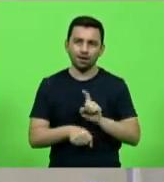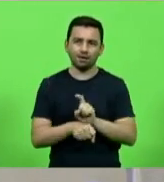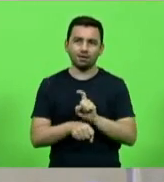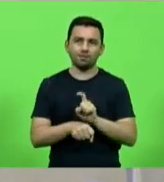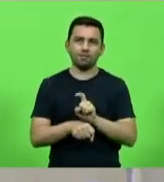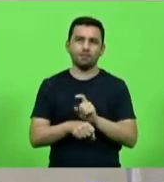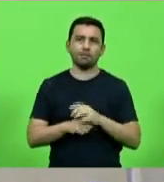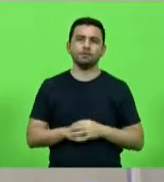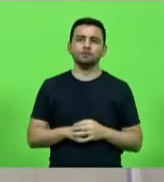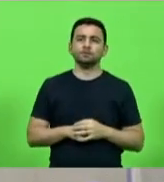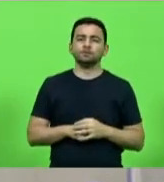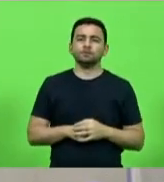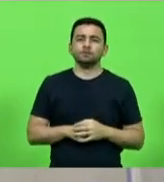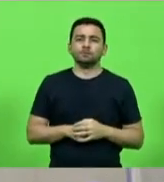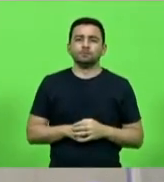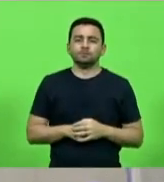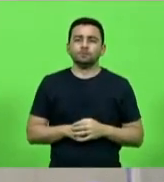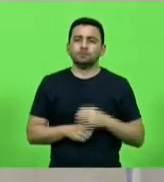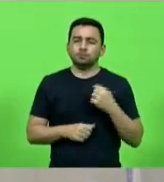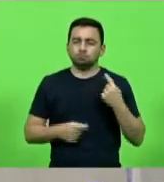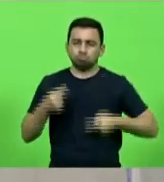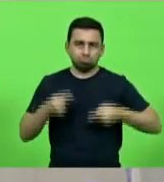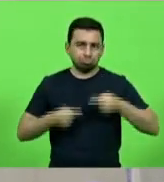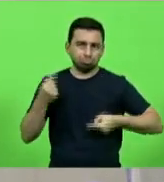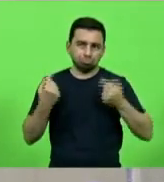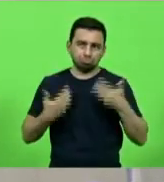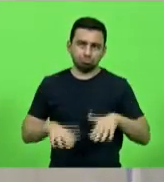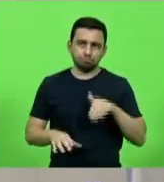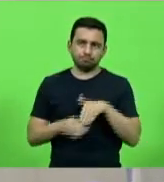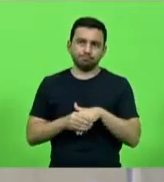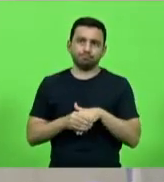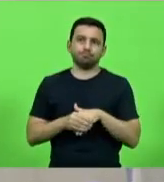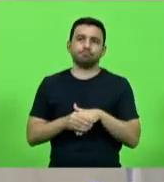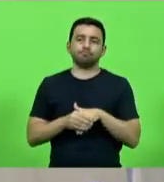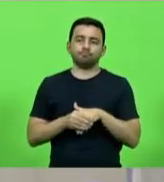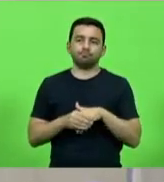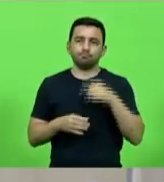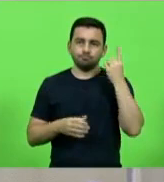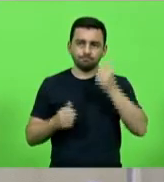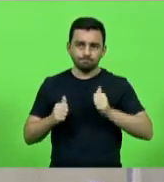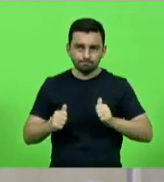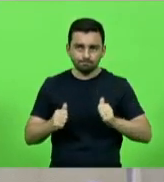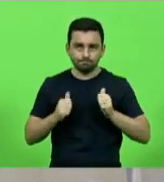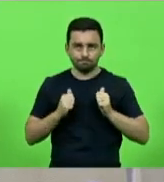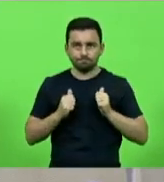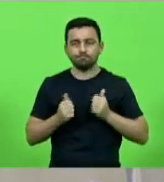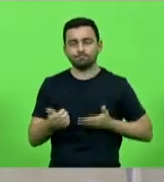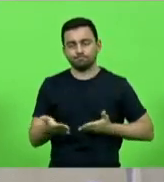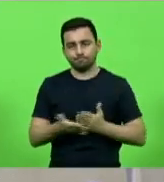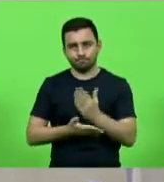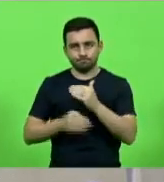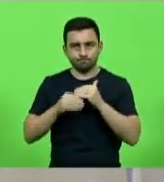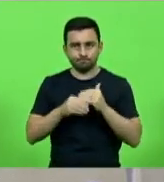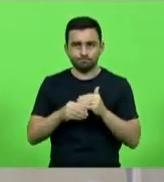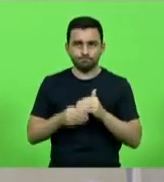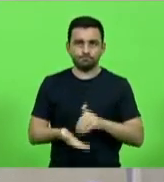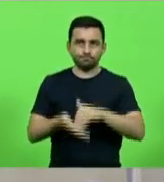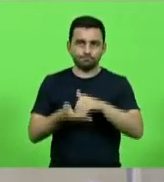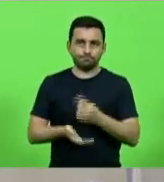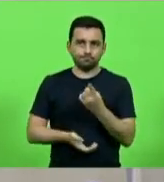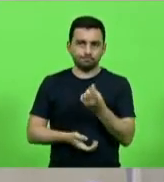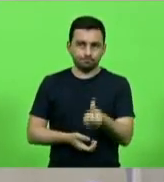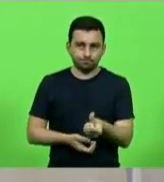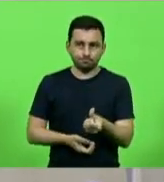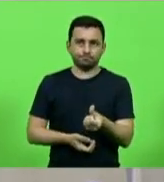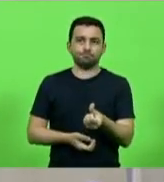discussão. Não havendo quem queira discutir, em votação. Deputados que aprovam, permaneçam como se encontram. Aprovado por unanimidade. Moção 16.